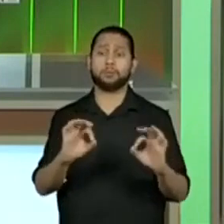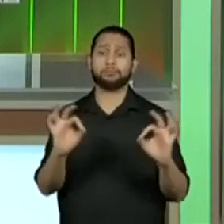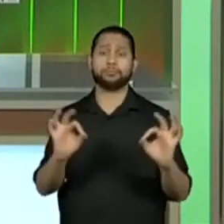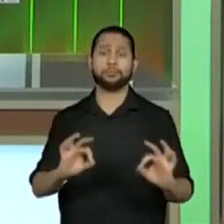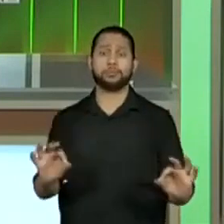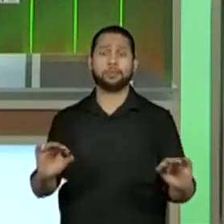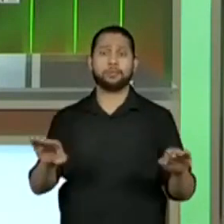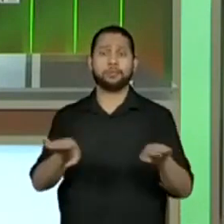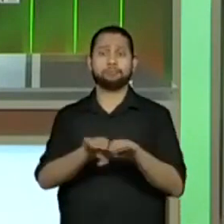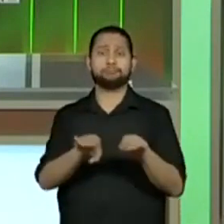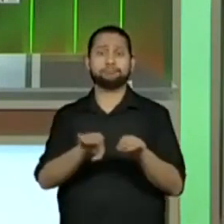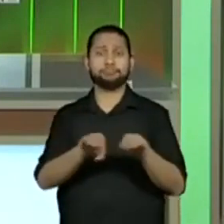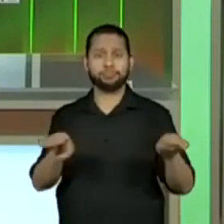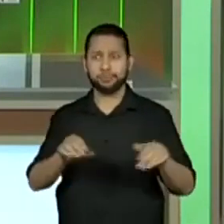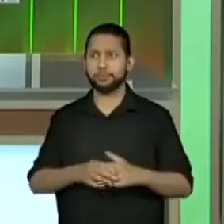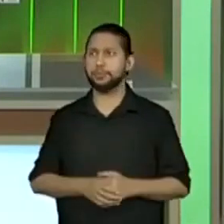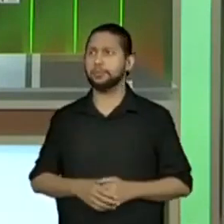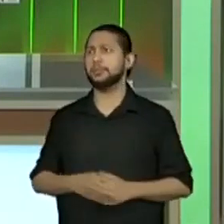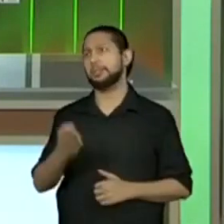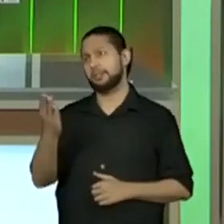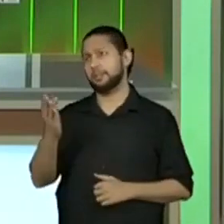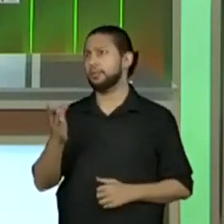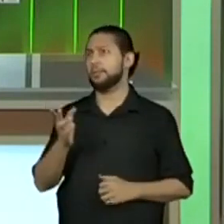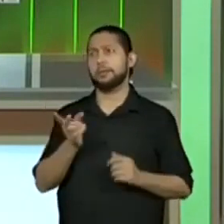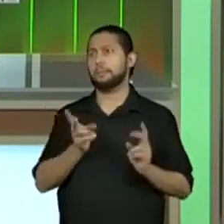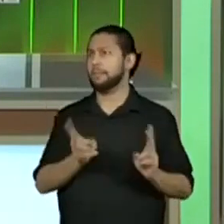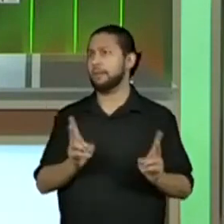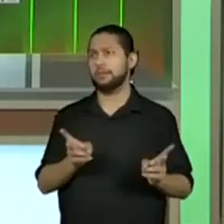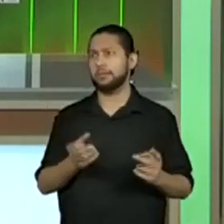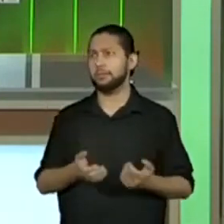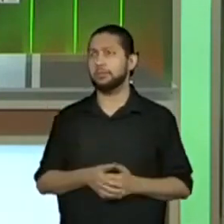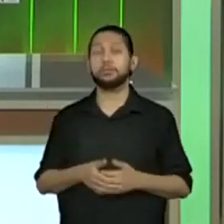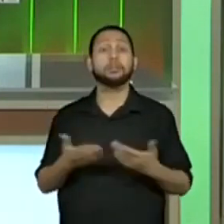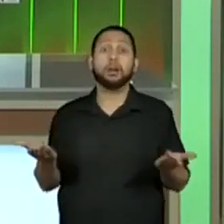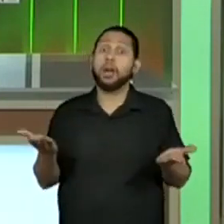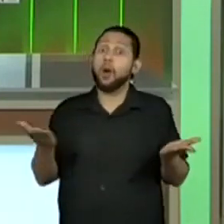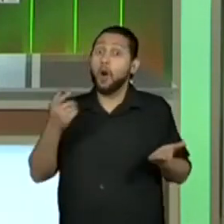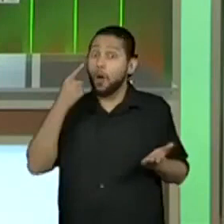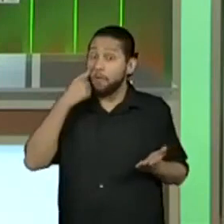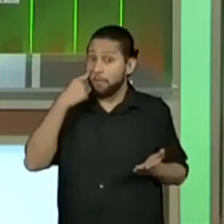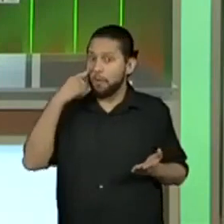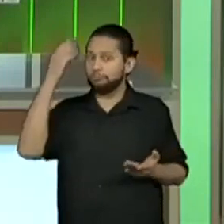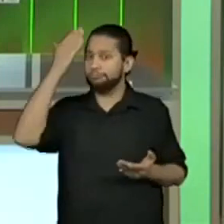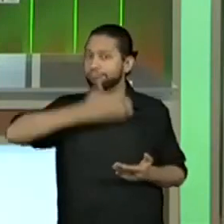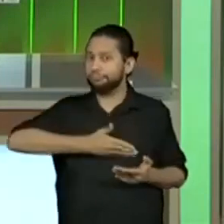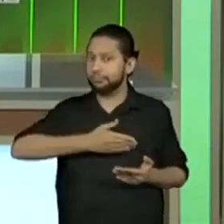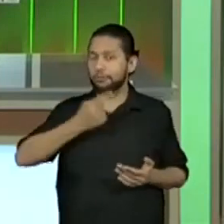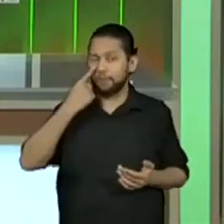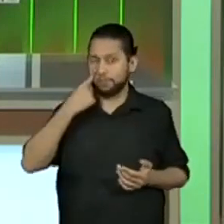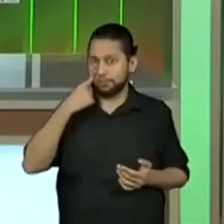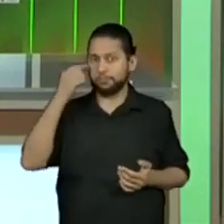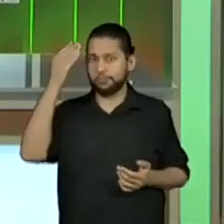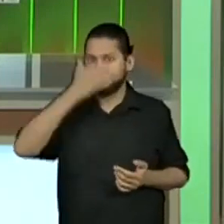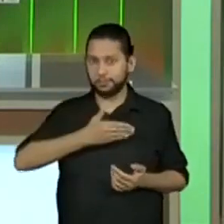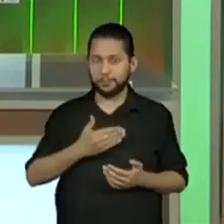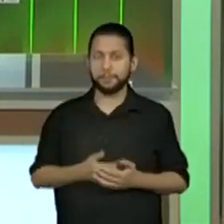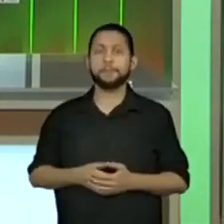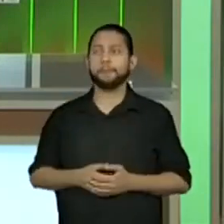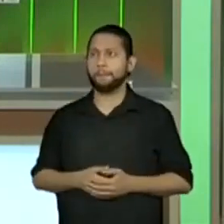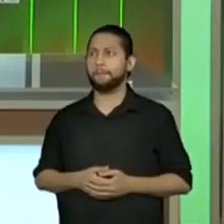está dizendo que todos têm as mesmas chances. Bom, nós vamos saber disso logo mais. A gente vai confirmar isso.